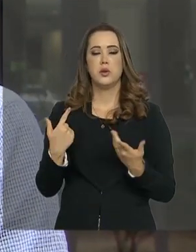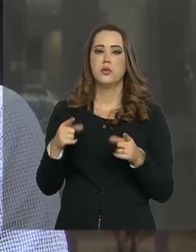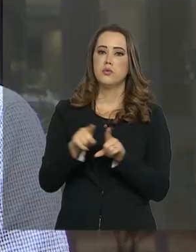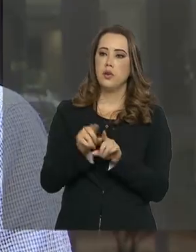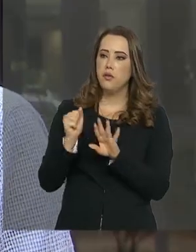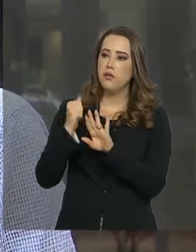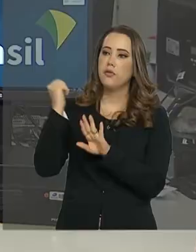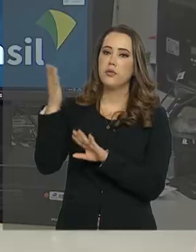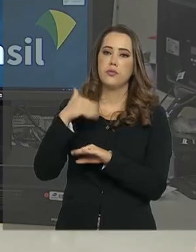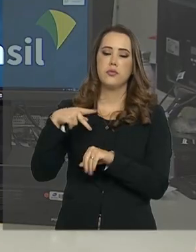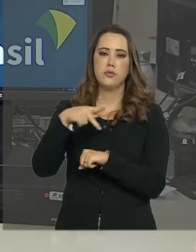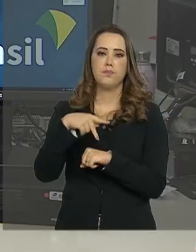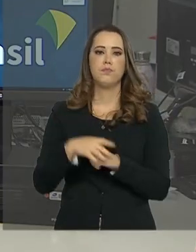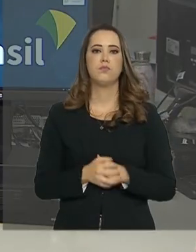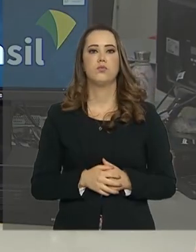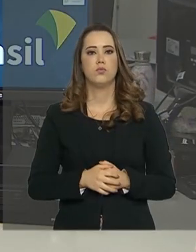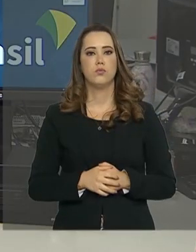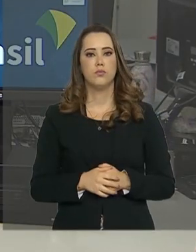e internacional.